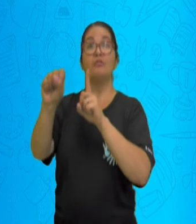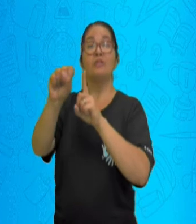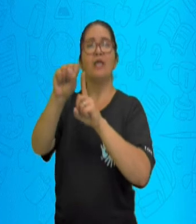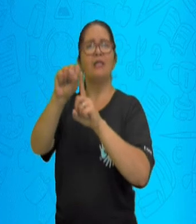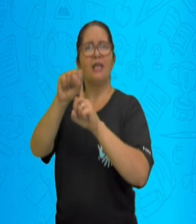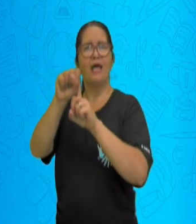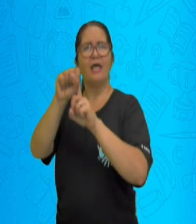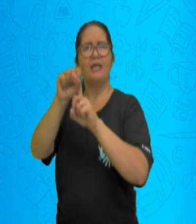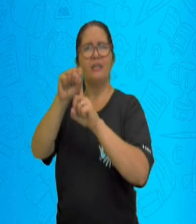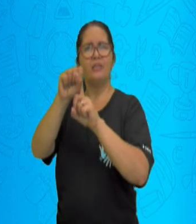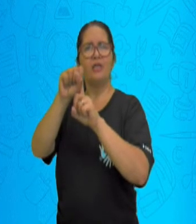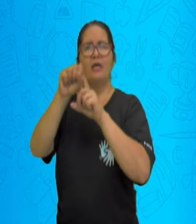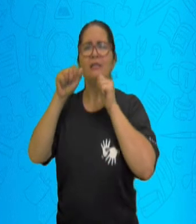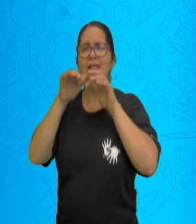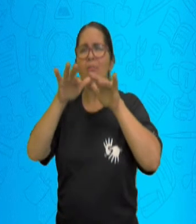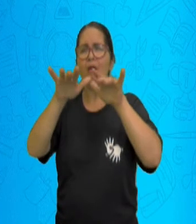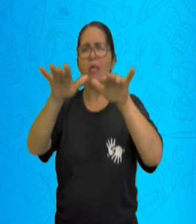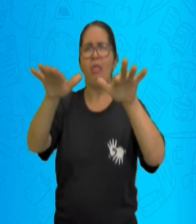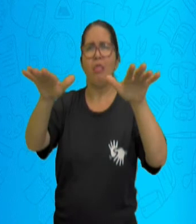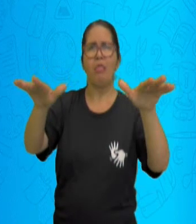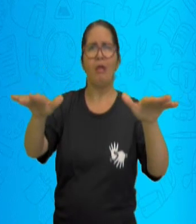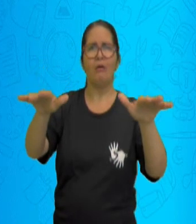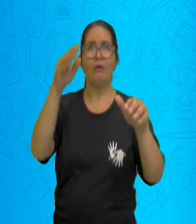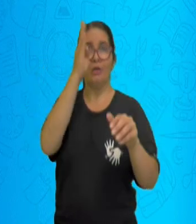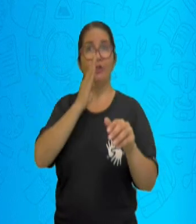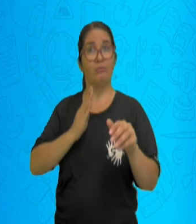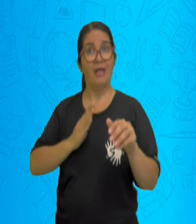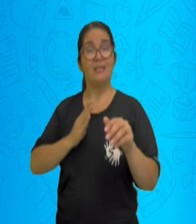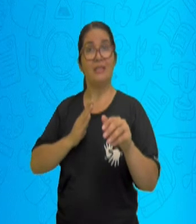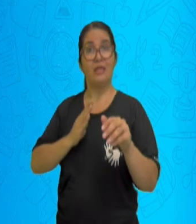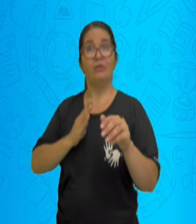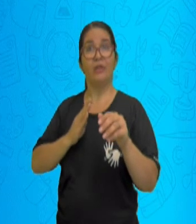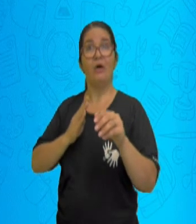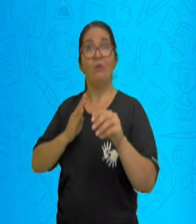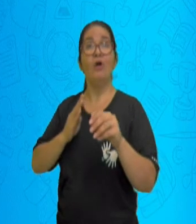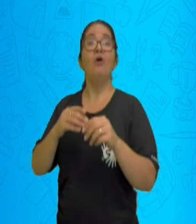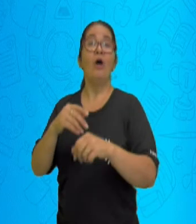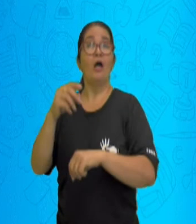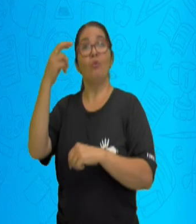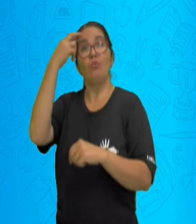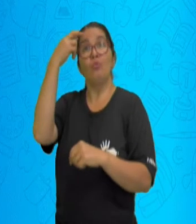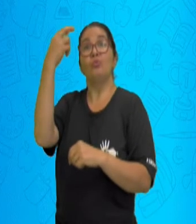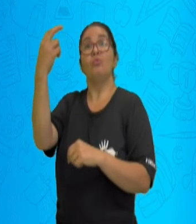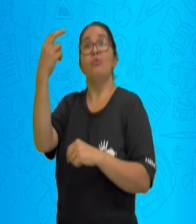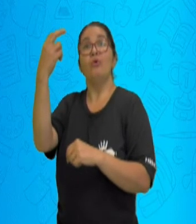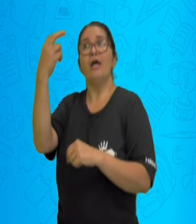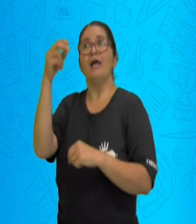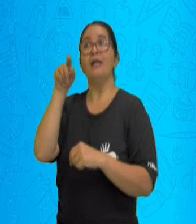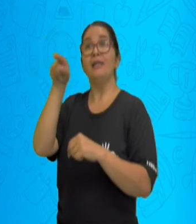continuam cultuando as suas festas, trouxeram tudo para o o quê? As suas culturas.